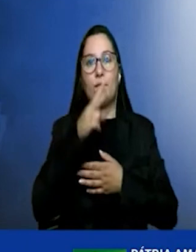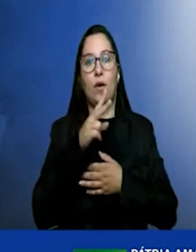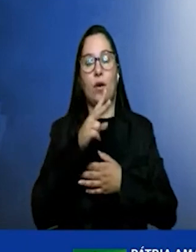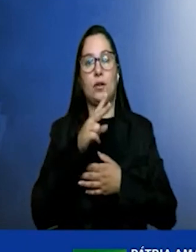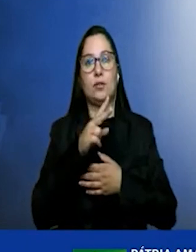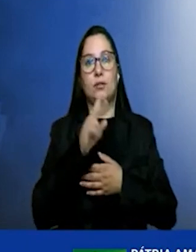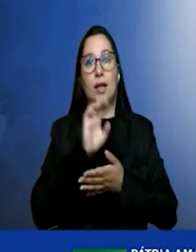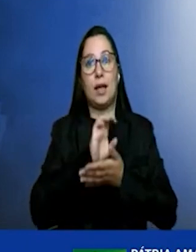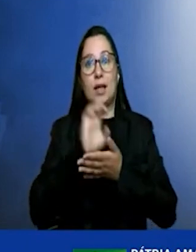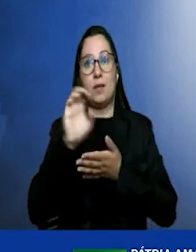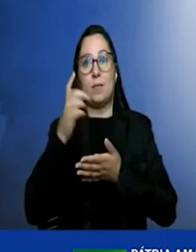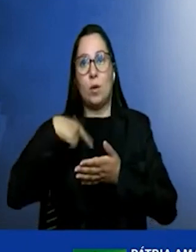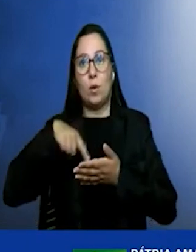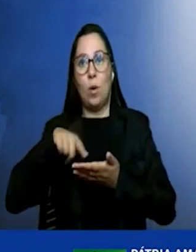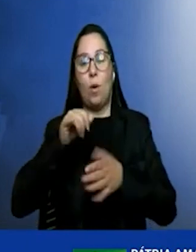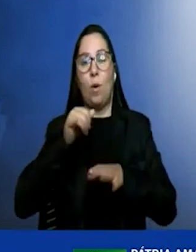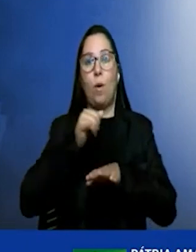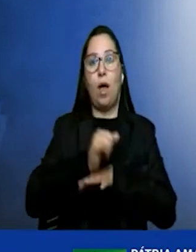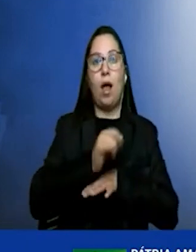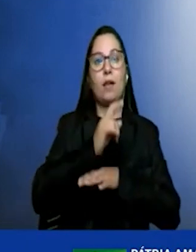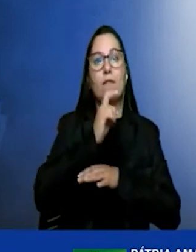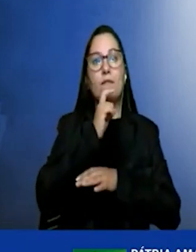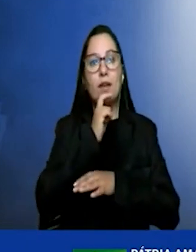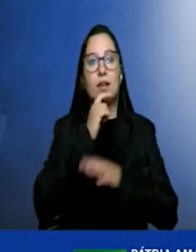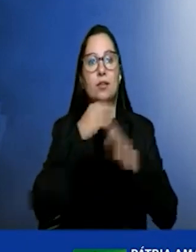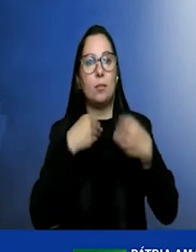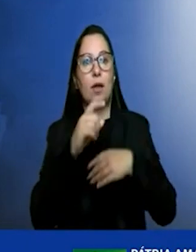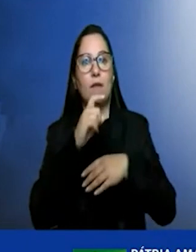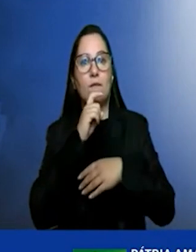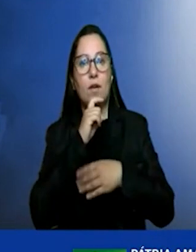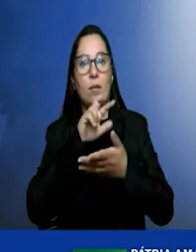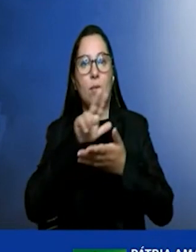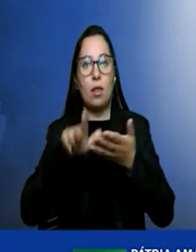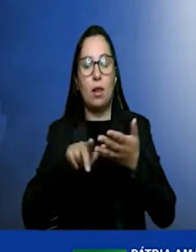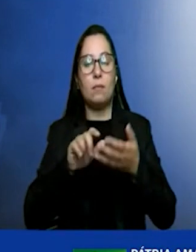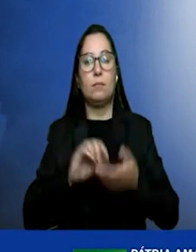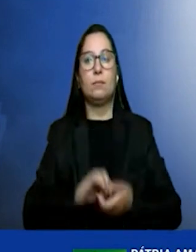nosso aço verde o nosso cimento verde o nosso plástico verde etc bom